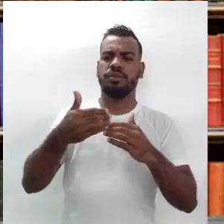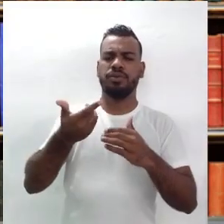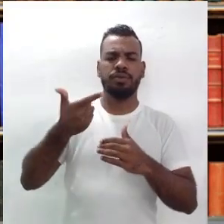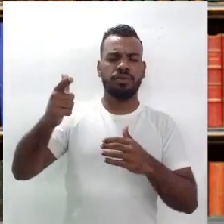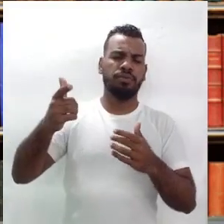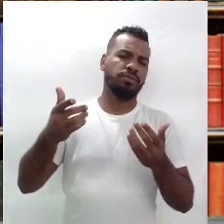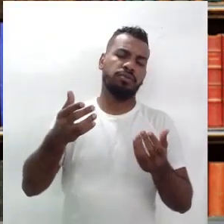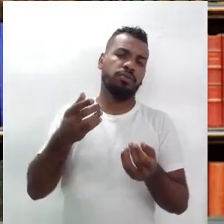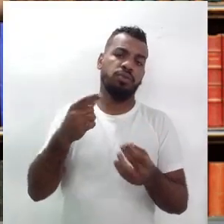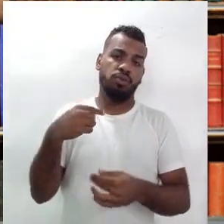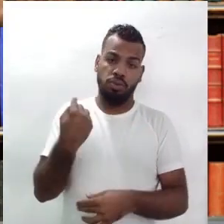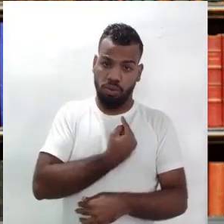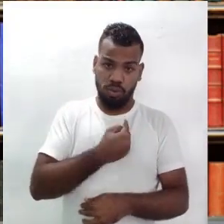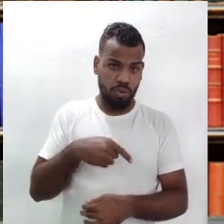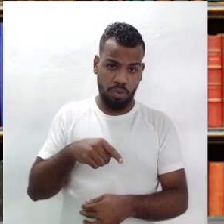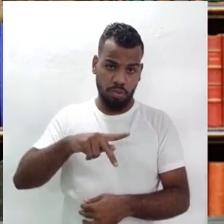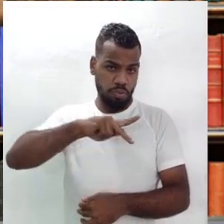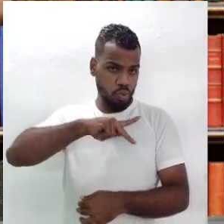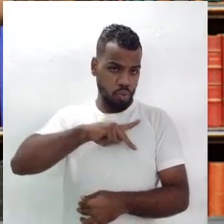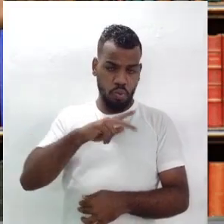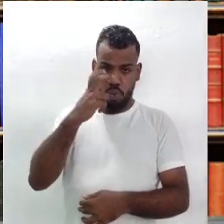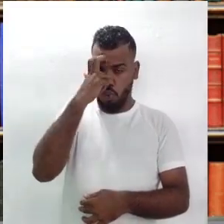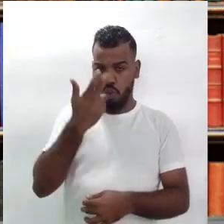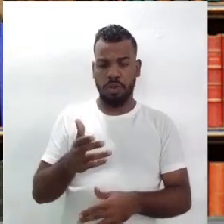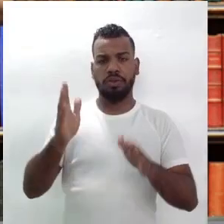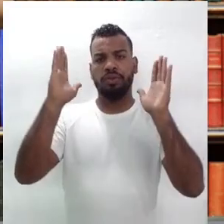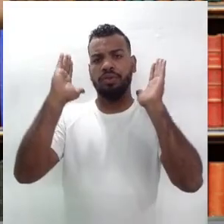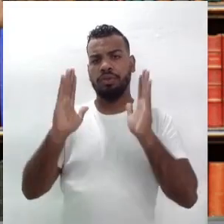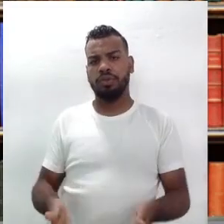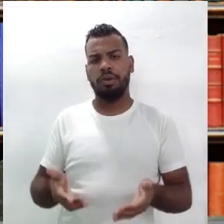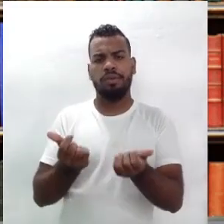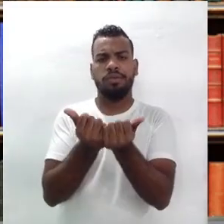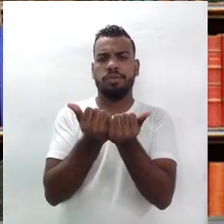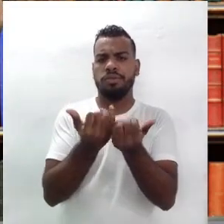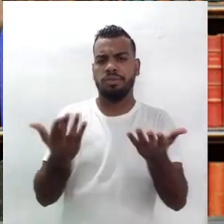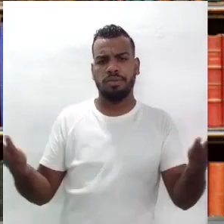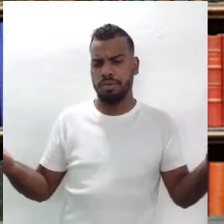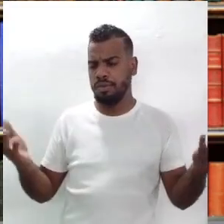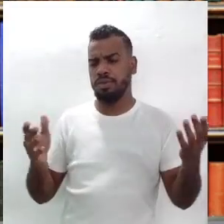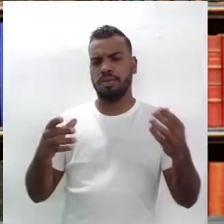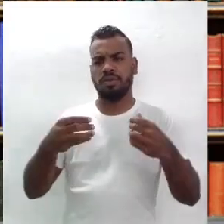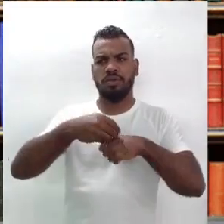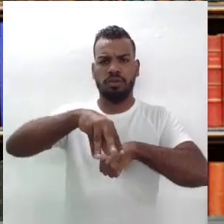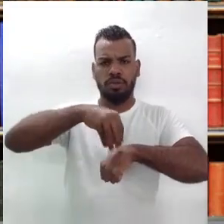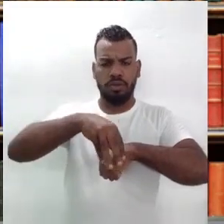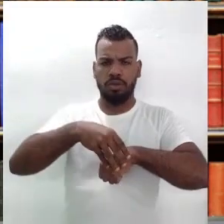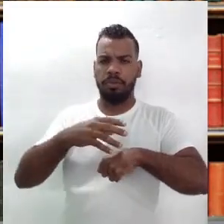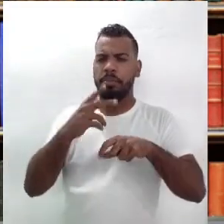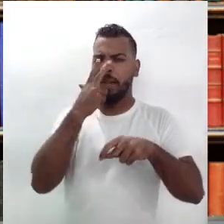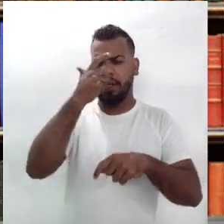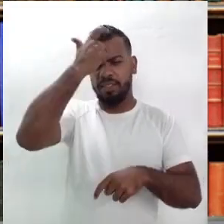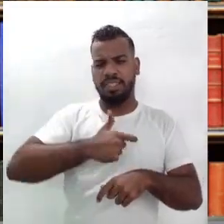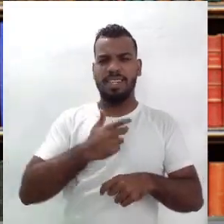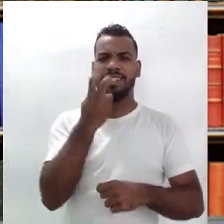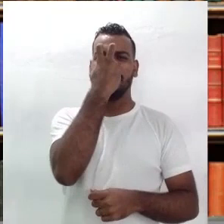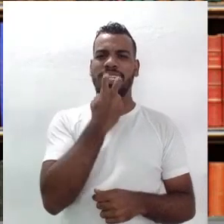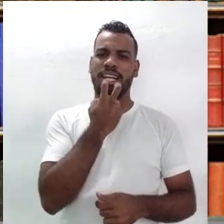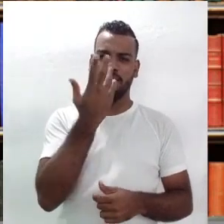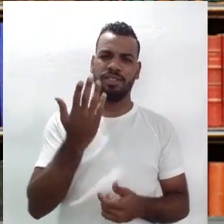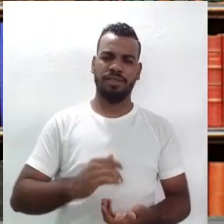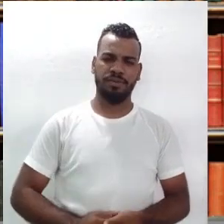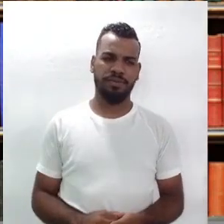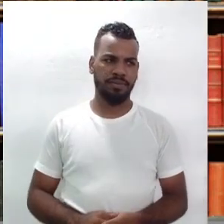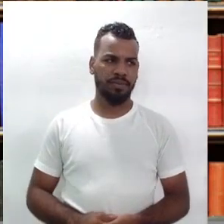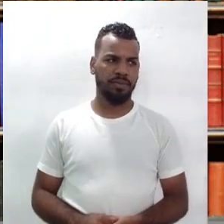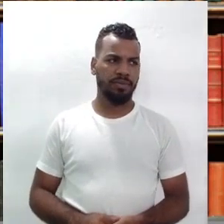a nossa própria cultura já dá tanto elemento, tanto subsídio e nos tornamos cegos a ela.